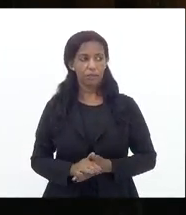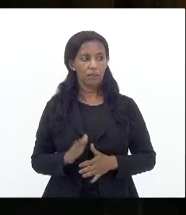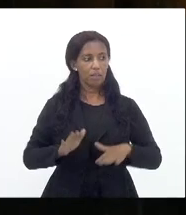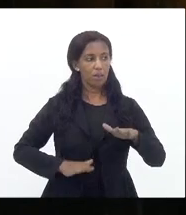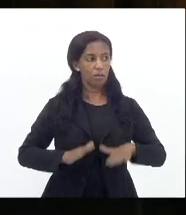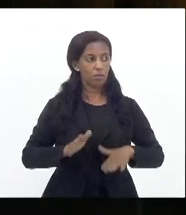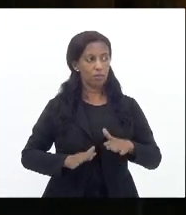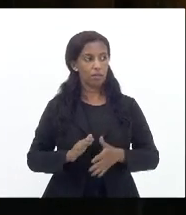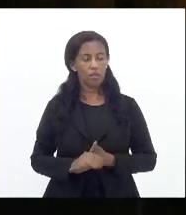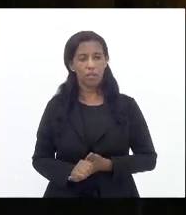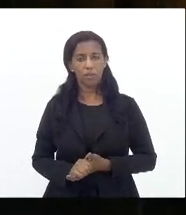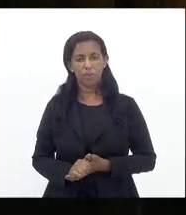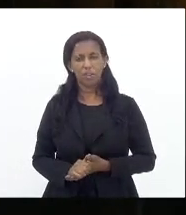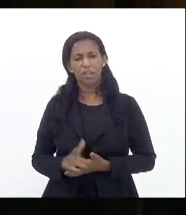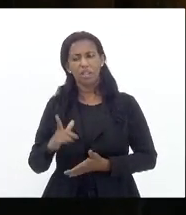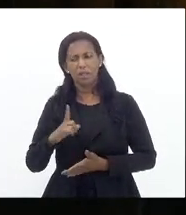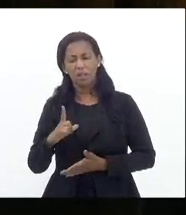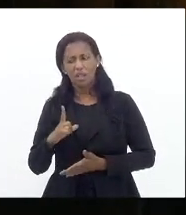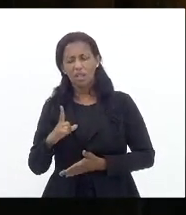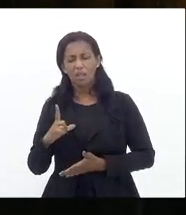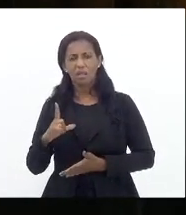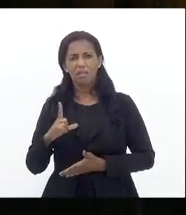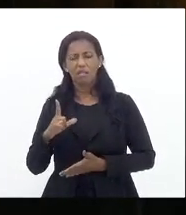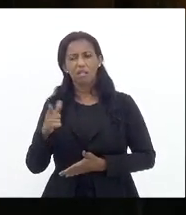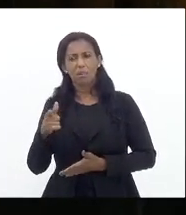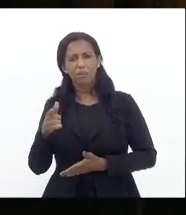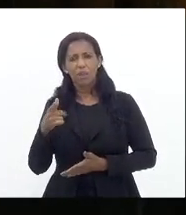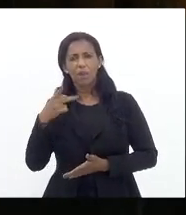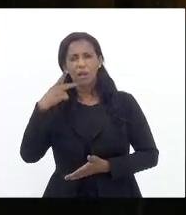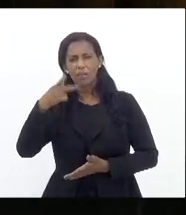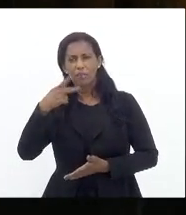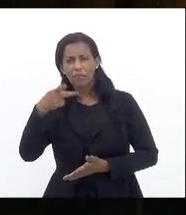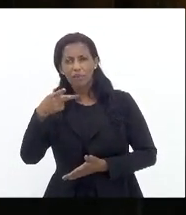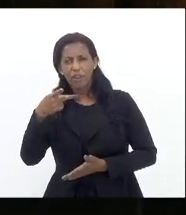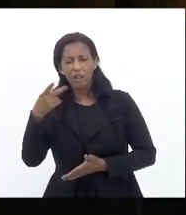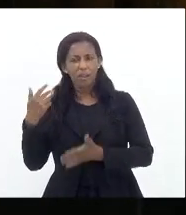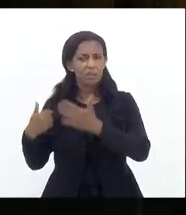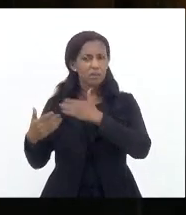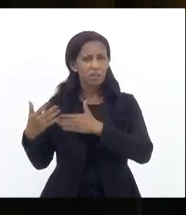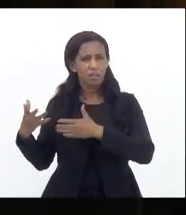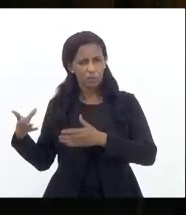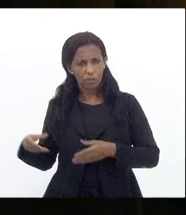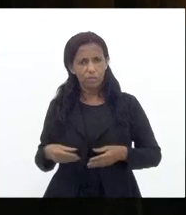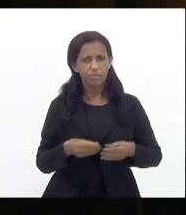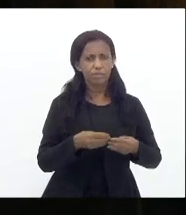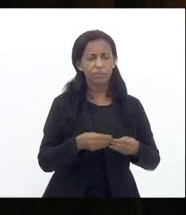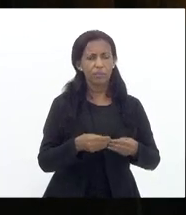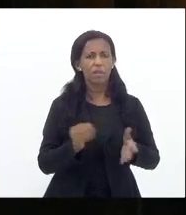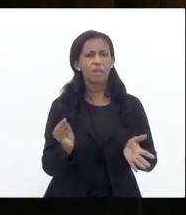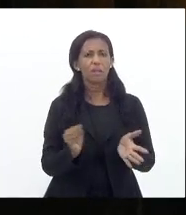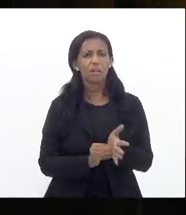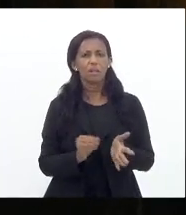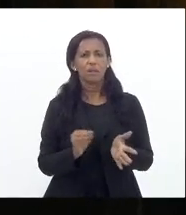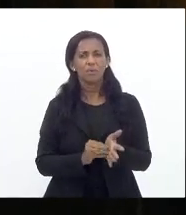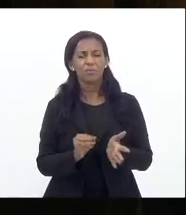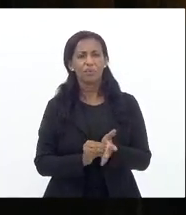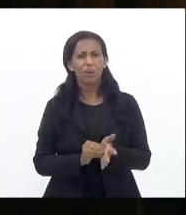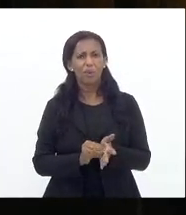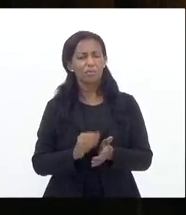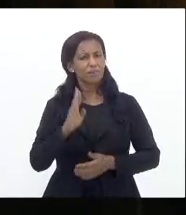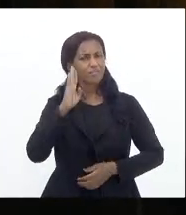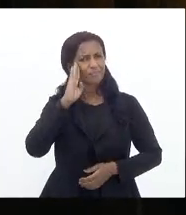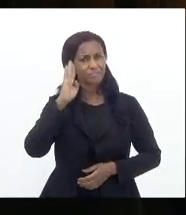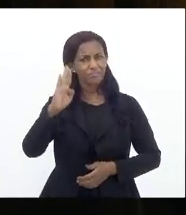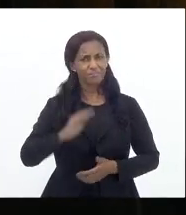e aí pegando também aquilo que vossa excelência disse na sua fala a falta de prioridade